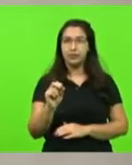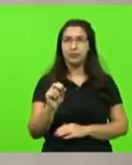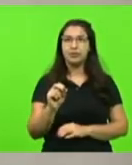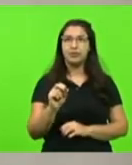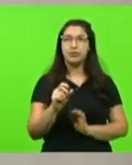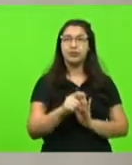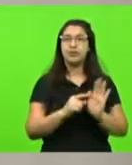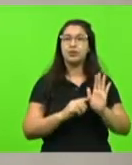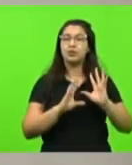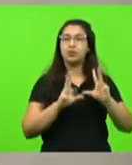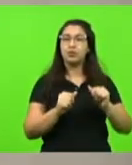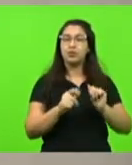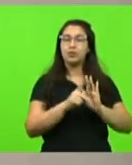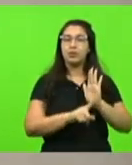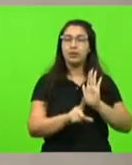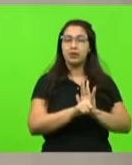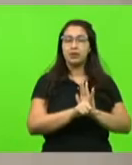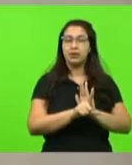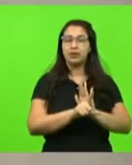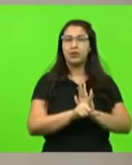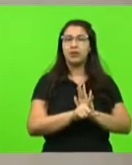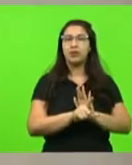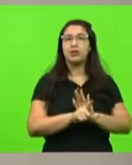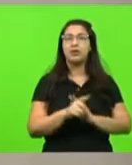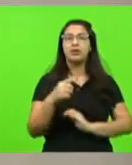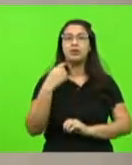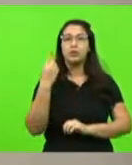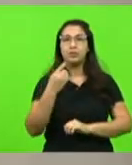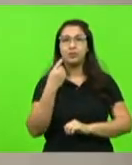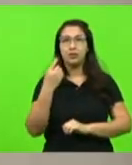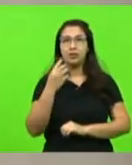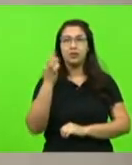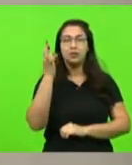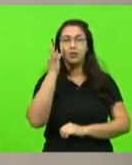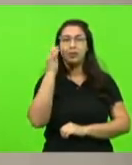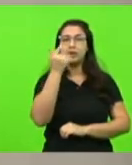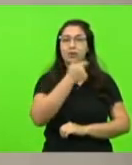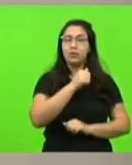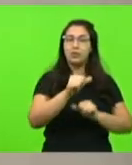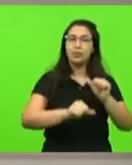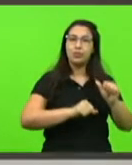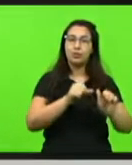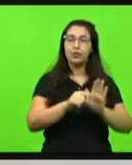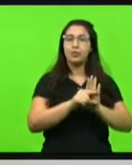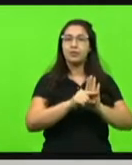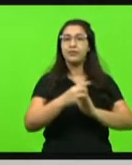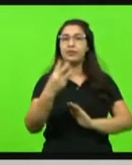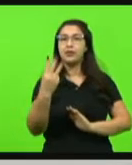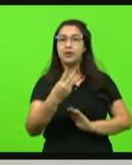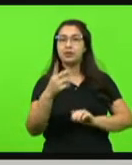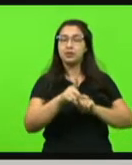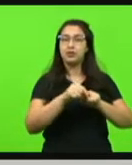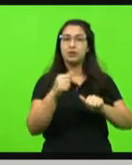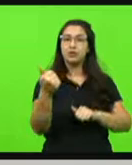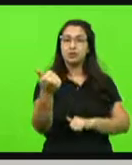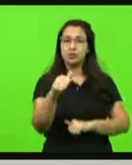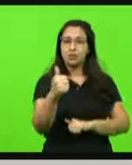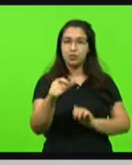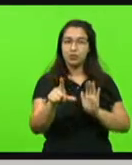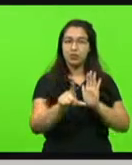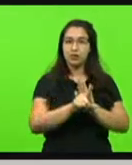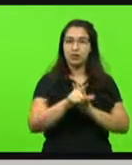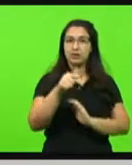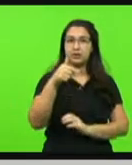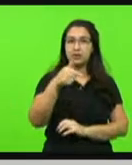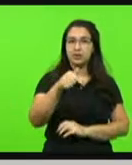82 de 2019, da autoria do deputado Fabiano da Luz, que altera o parágrafo 3º do artigo 11 da Lei nº